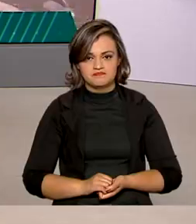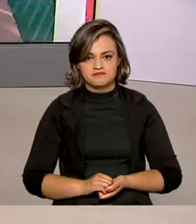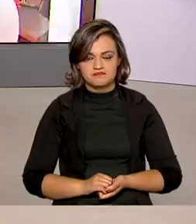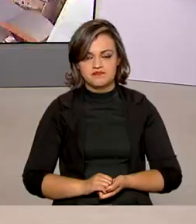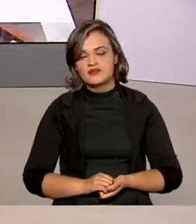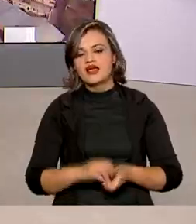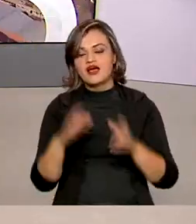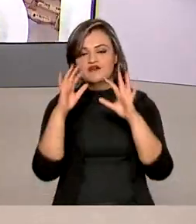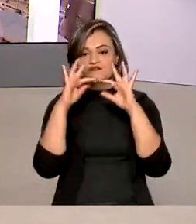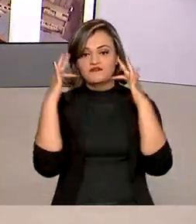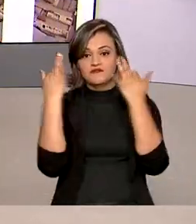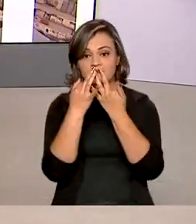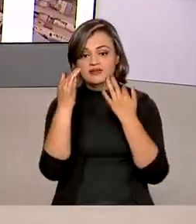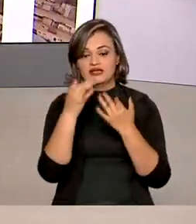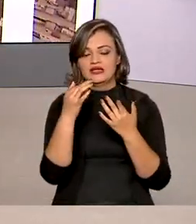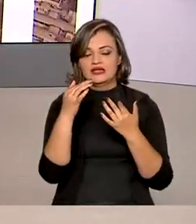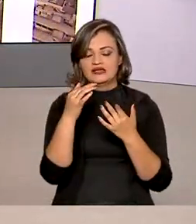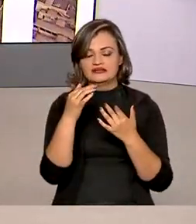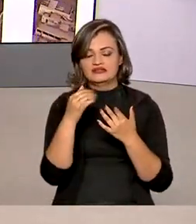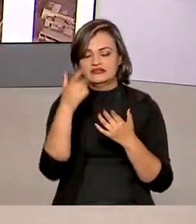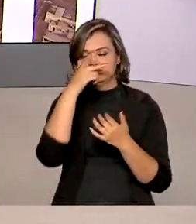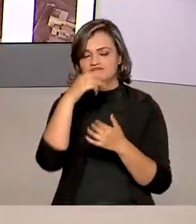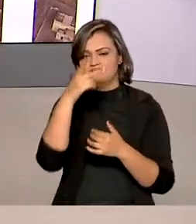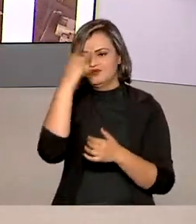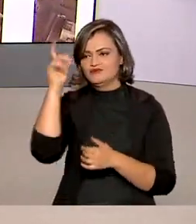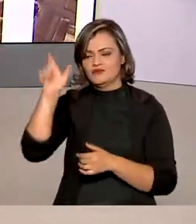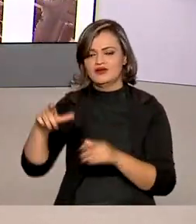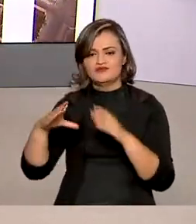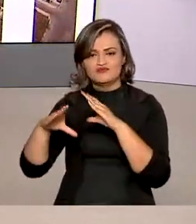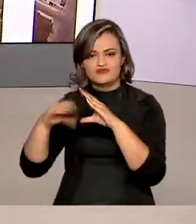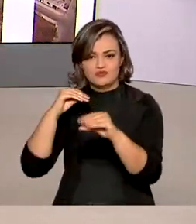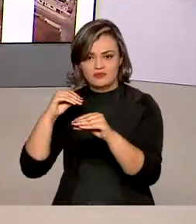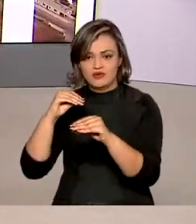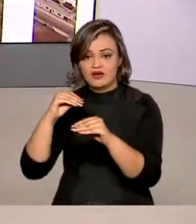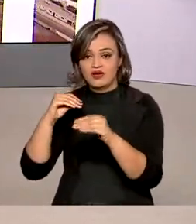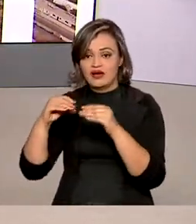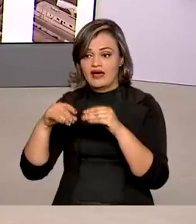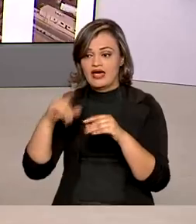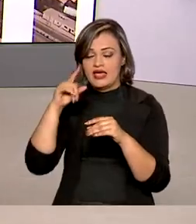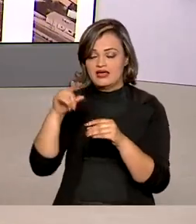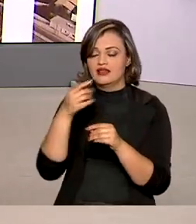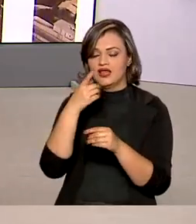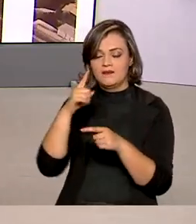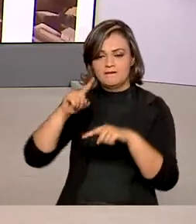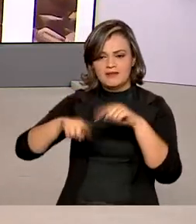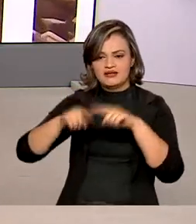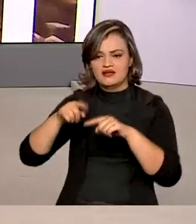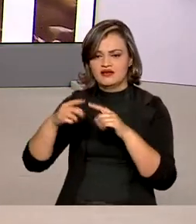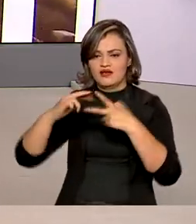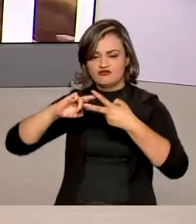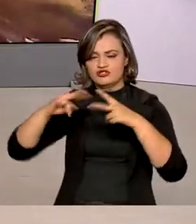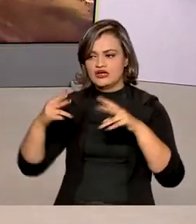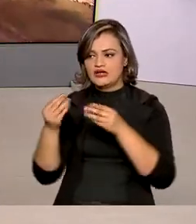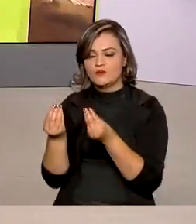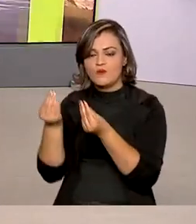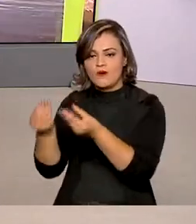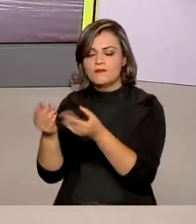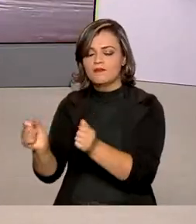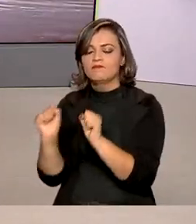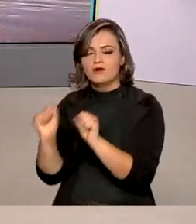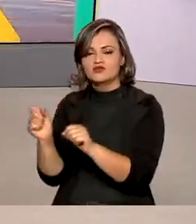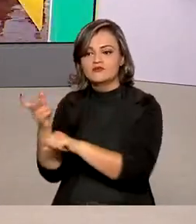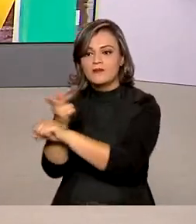Familiares de desaparecidos podem doar material genético para ajudar na identificação e na localização dessas pessoas.